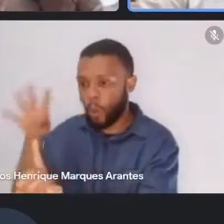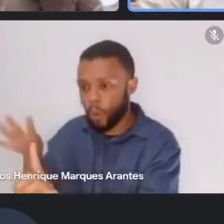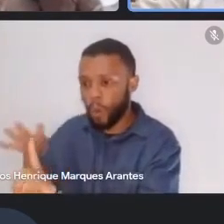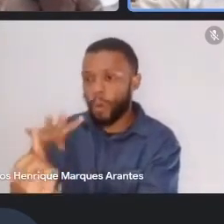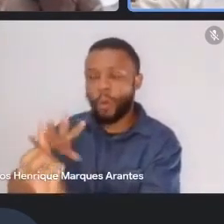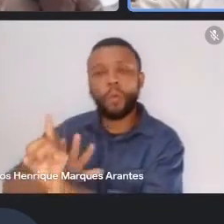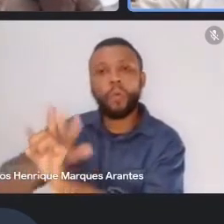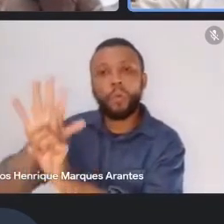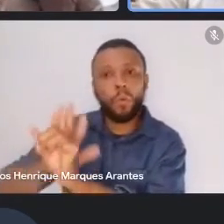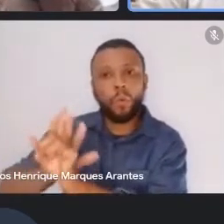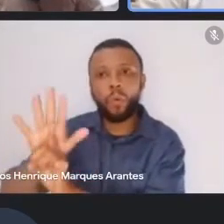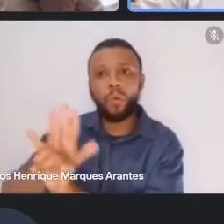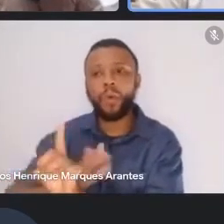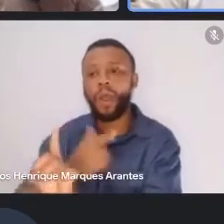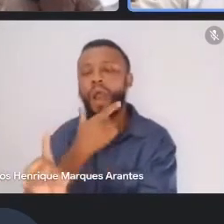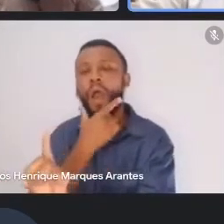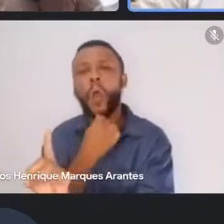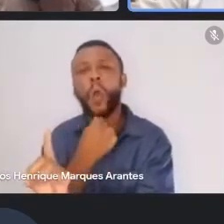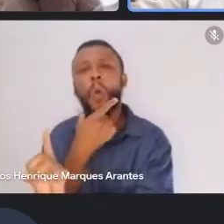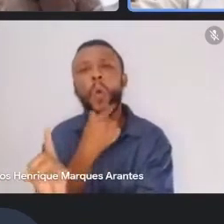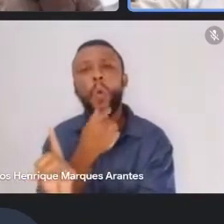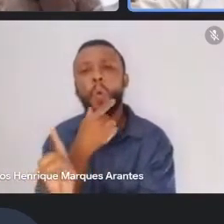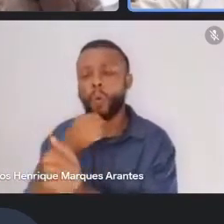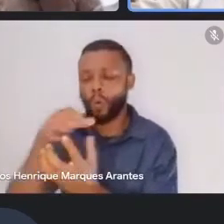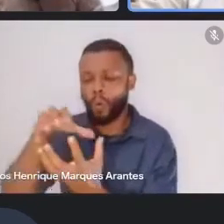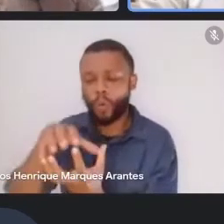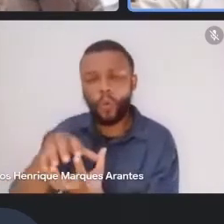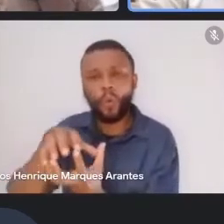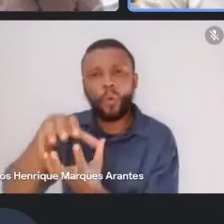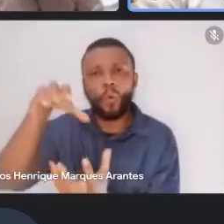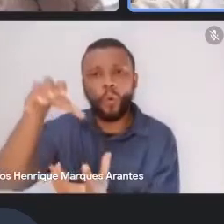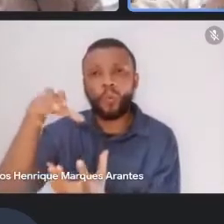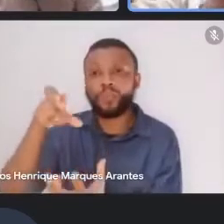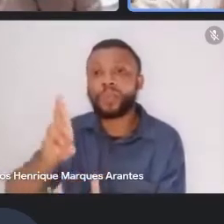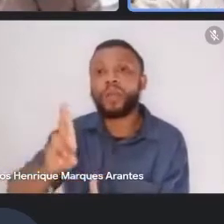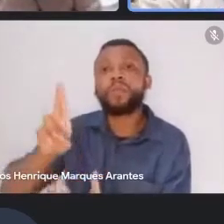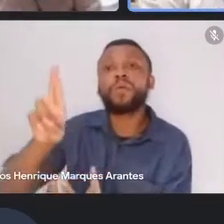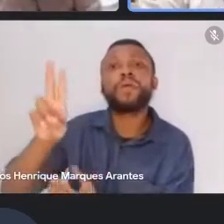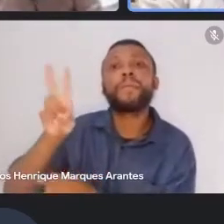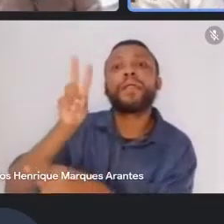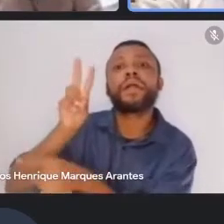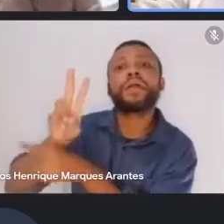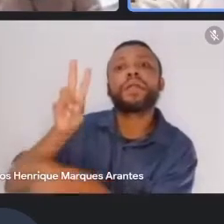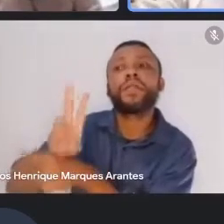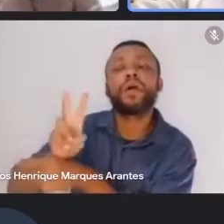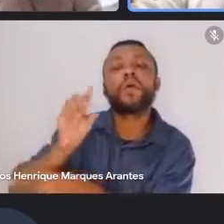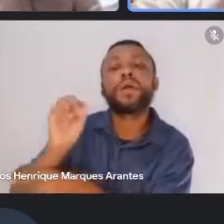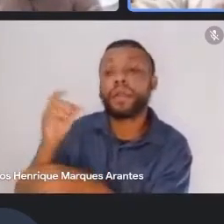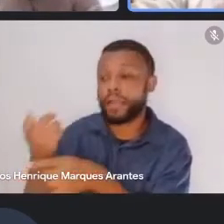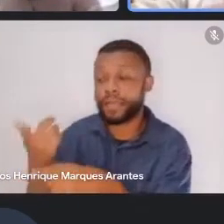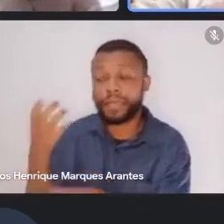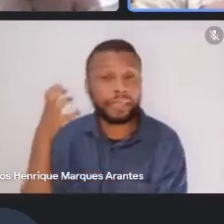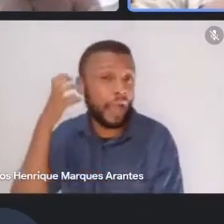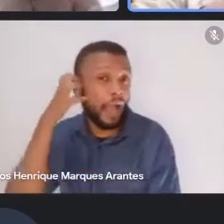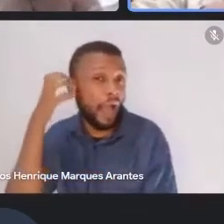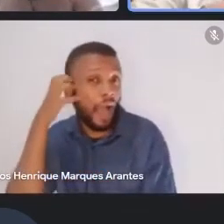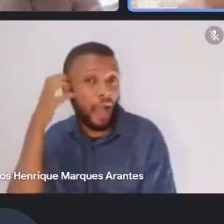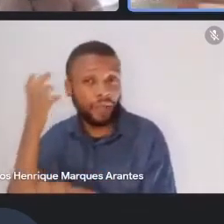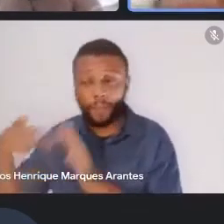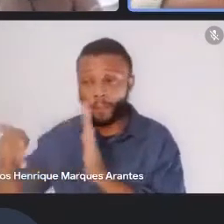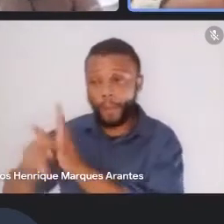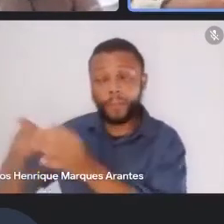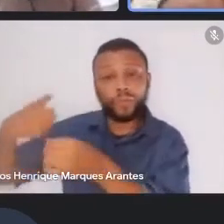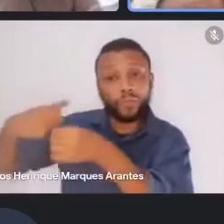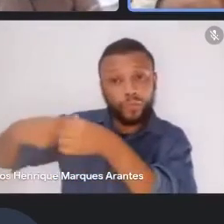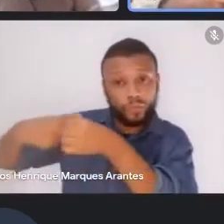um senhor que era responsável pela criação da rádio comunitária. E a gente descobriu que ali tinha uma